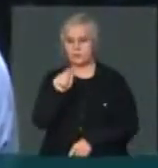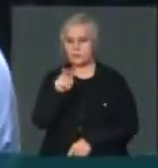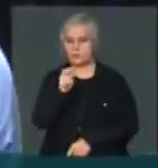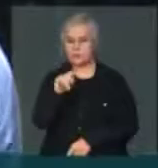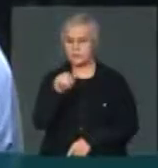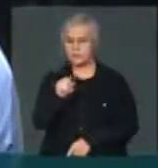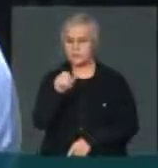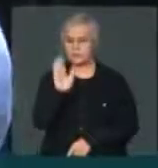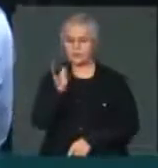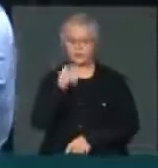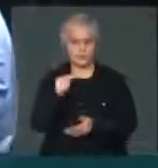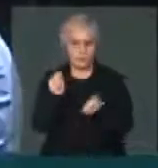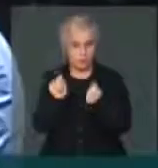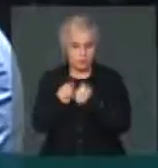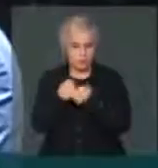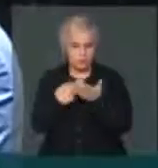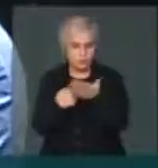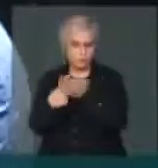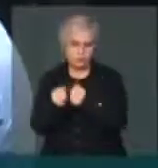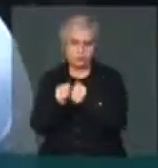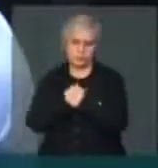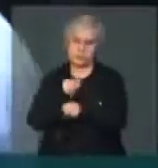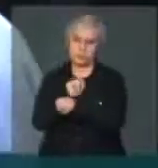encaminhando uma negociação Espero que sejamos vitoriosos Obrigado